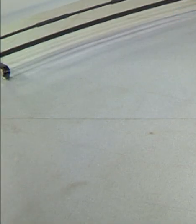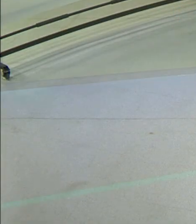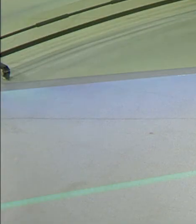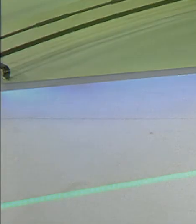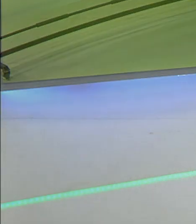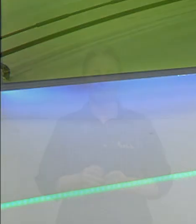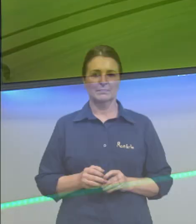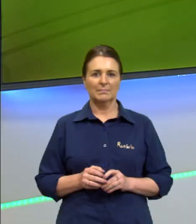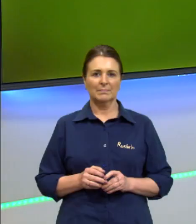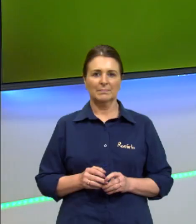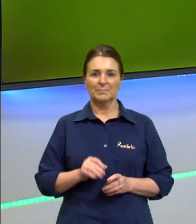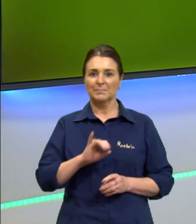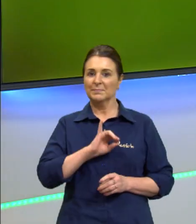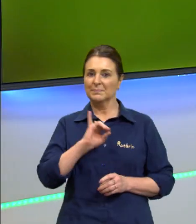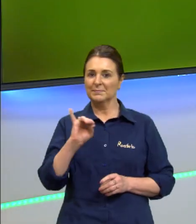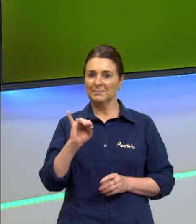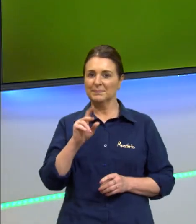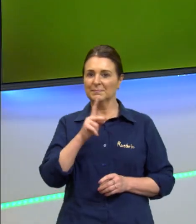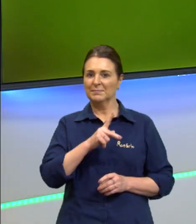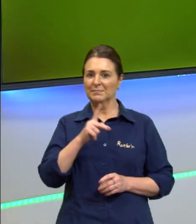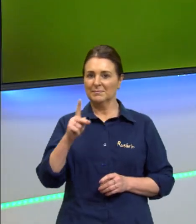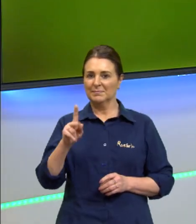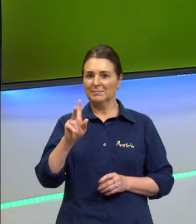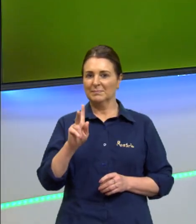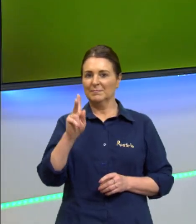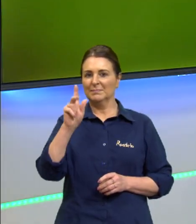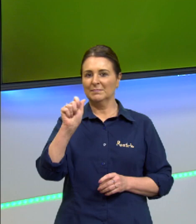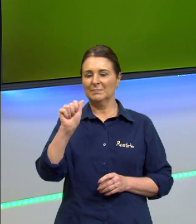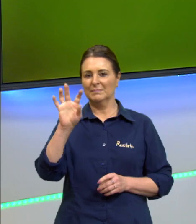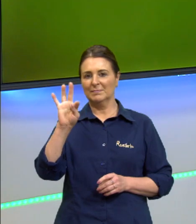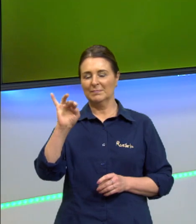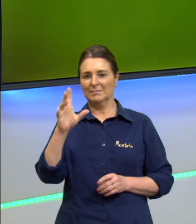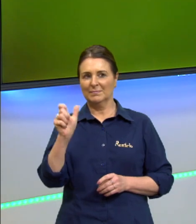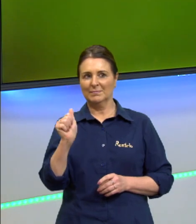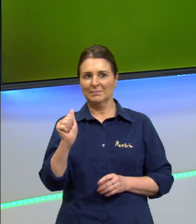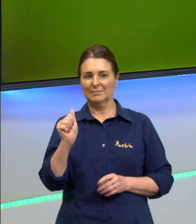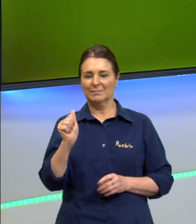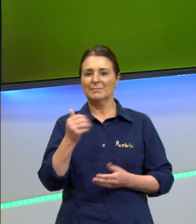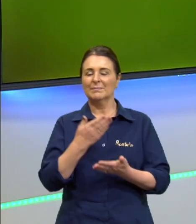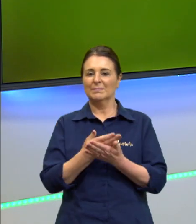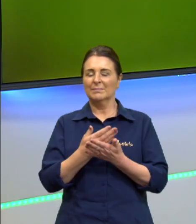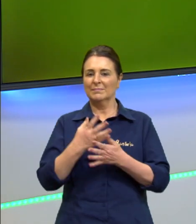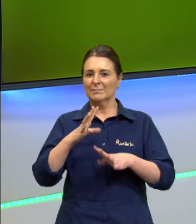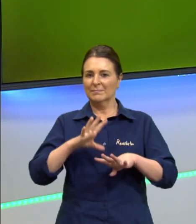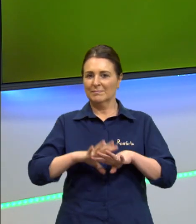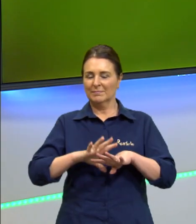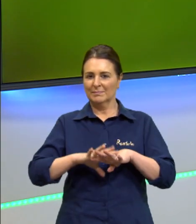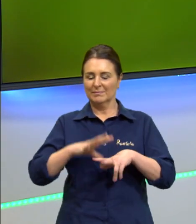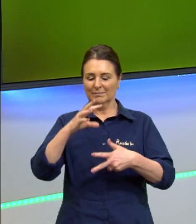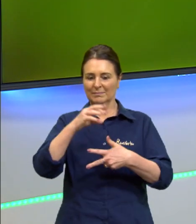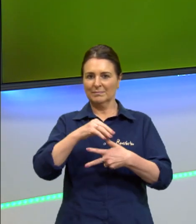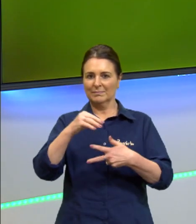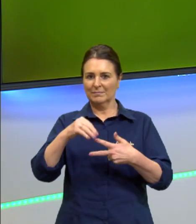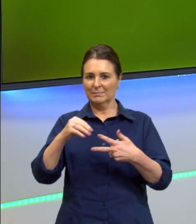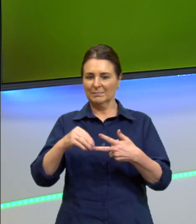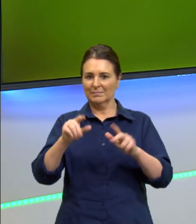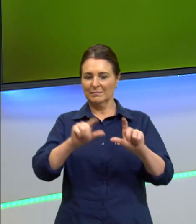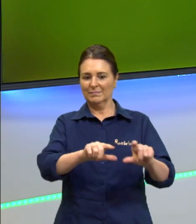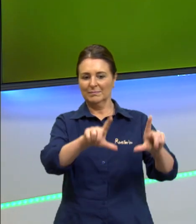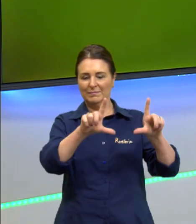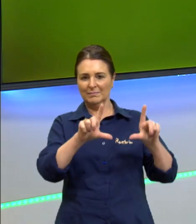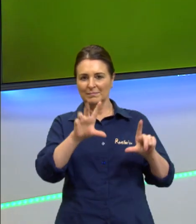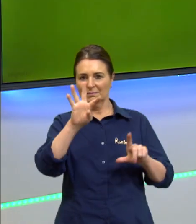Olá pessoal, sou a professora Kátia Rocha. Estamos estudando matemática para o Enem aqui na TVE,